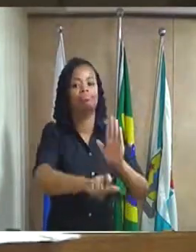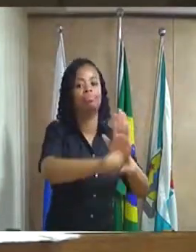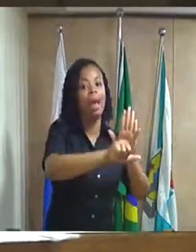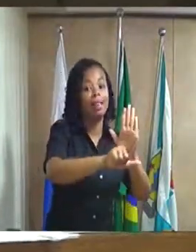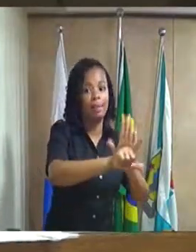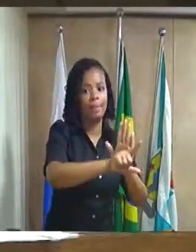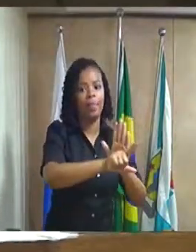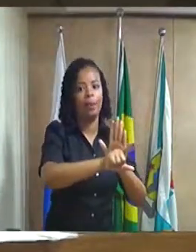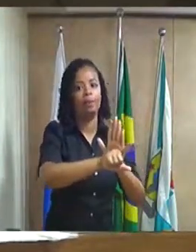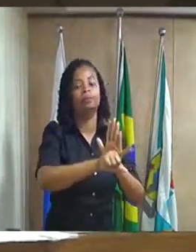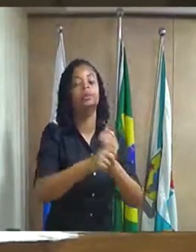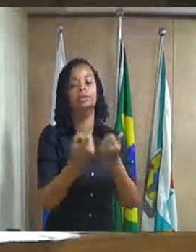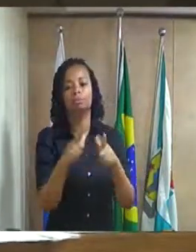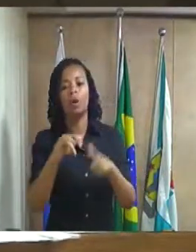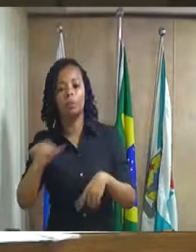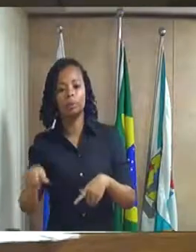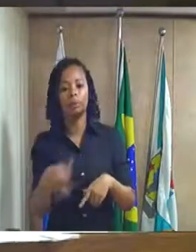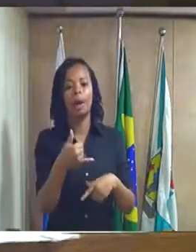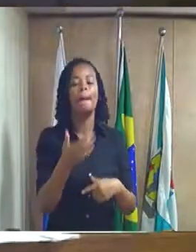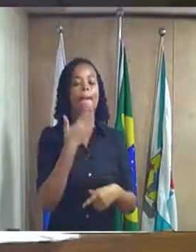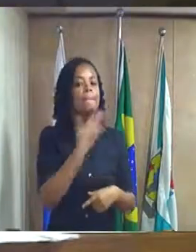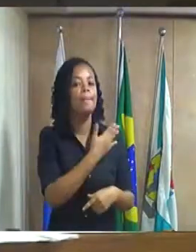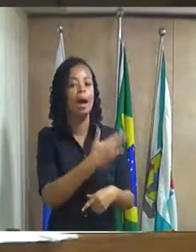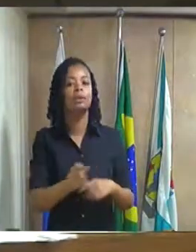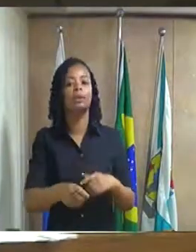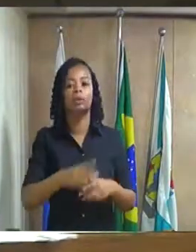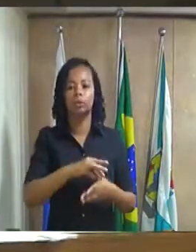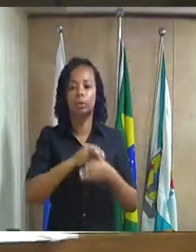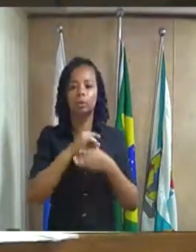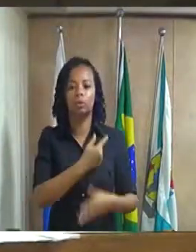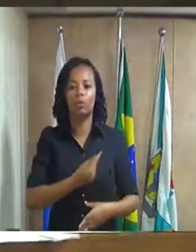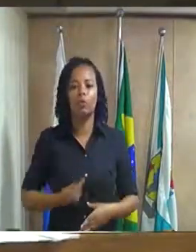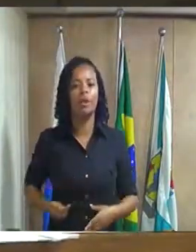eu peço ao líder do governo, ao presidente, que,